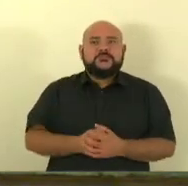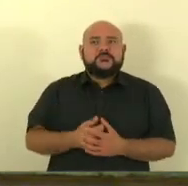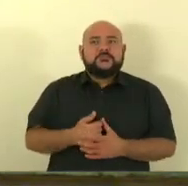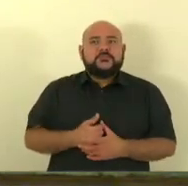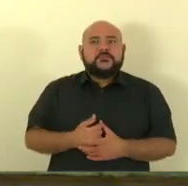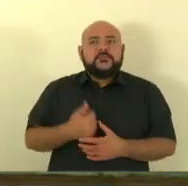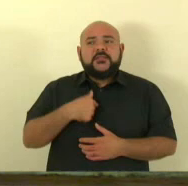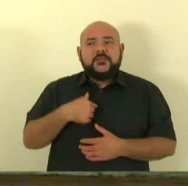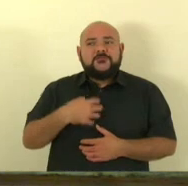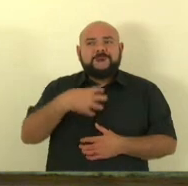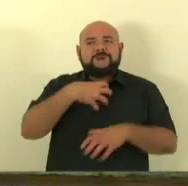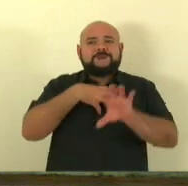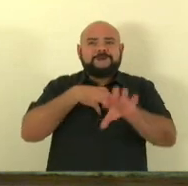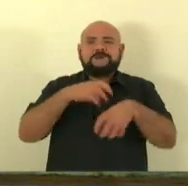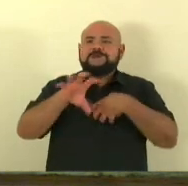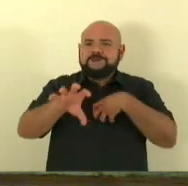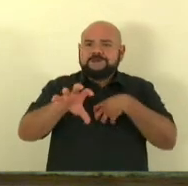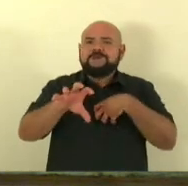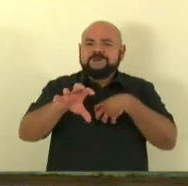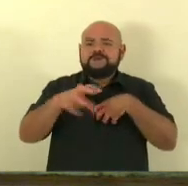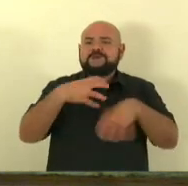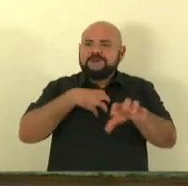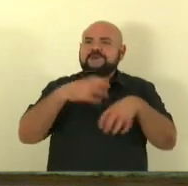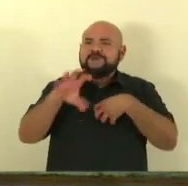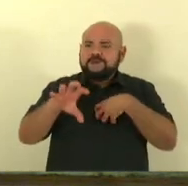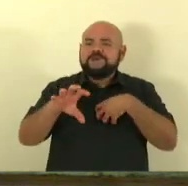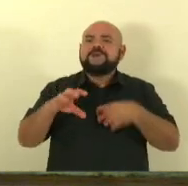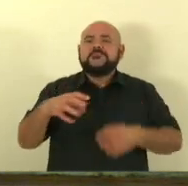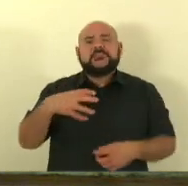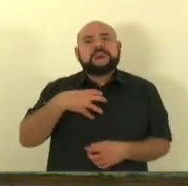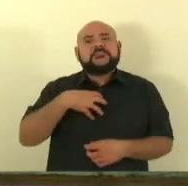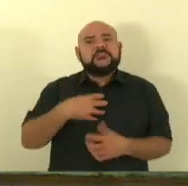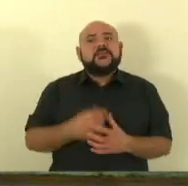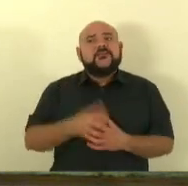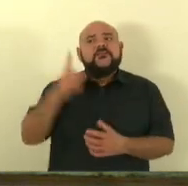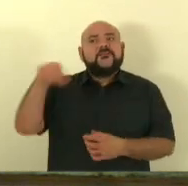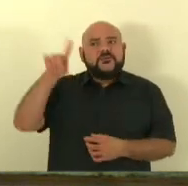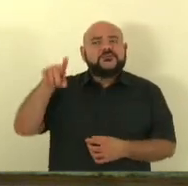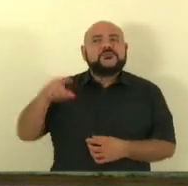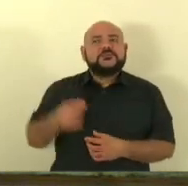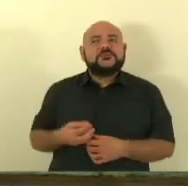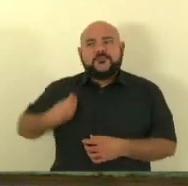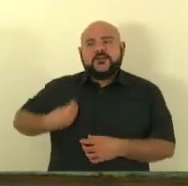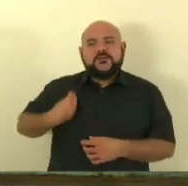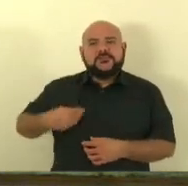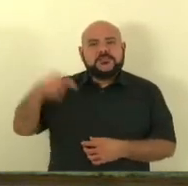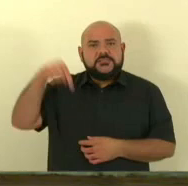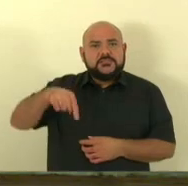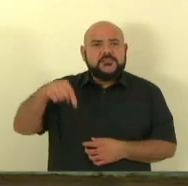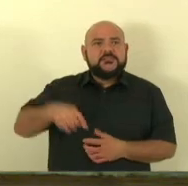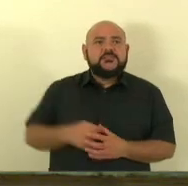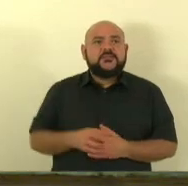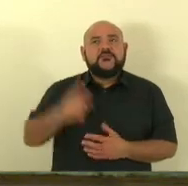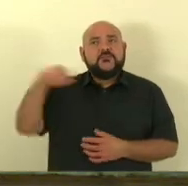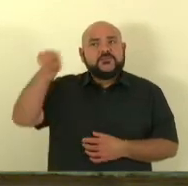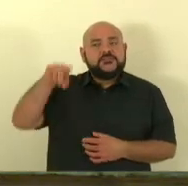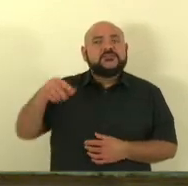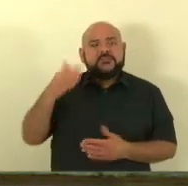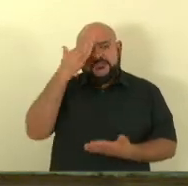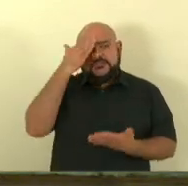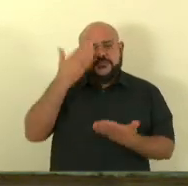aí estou me colocando no lugar de vocês e vocês vocês estão vindo aqui estão acreditando